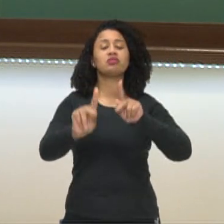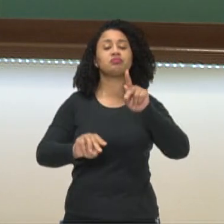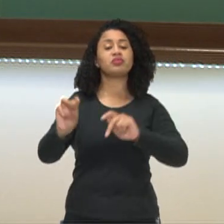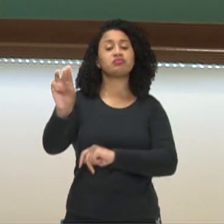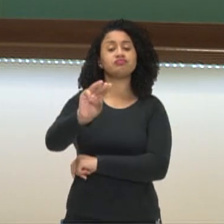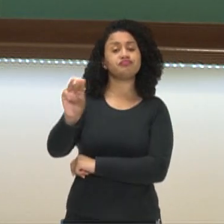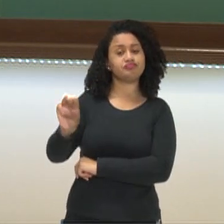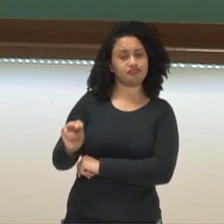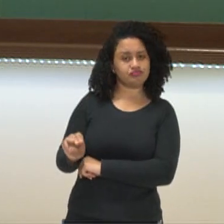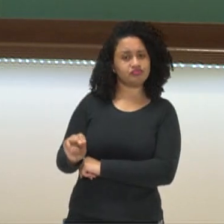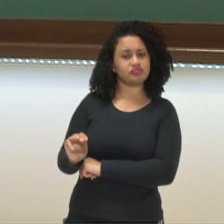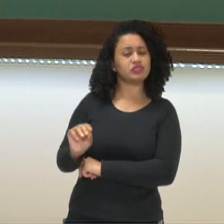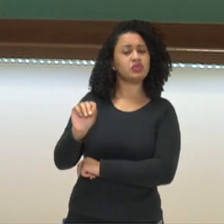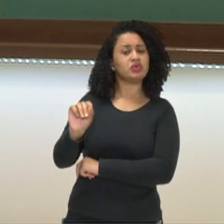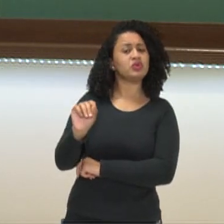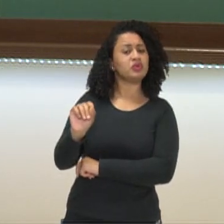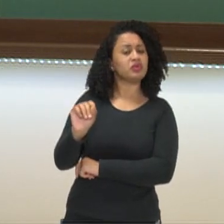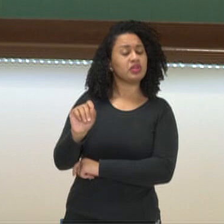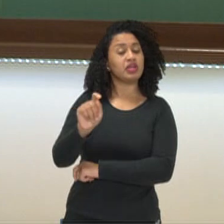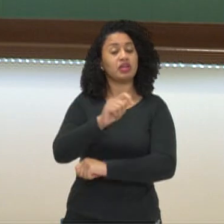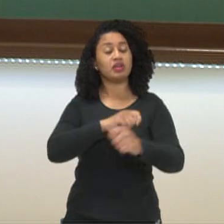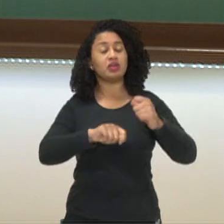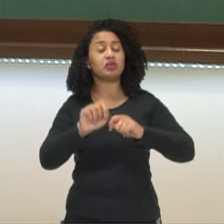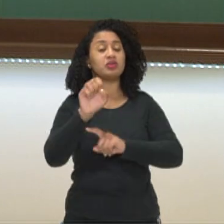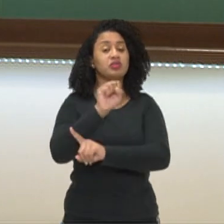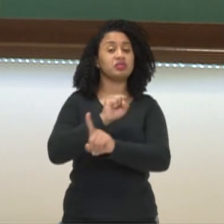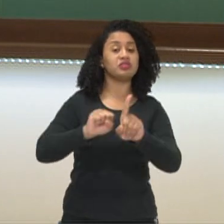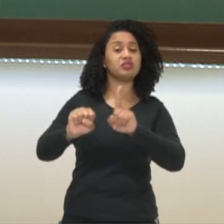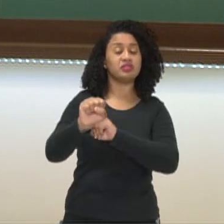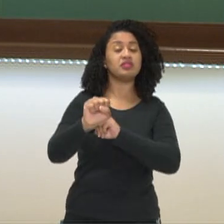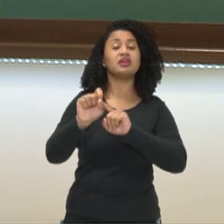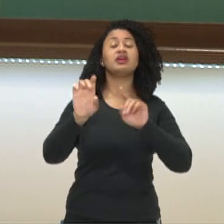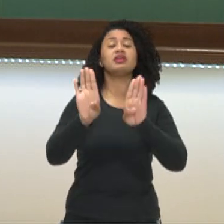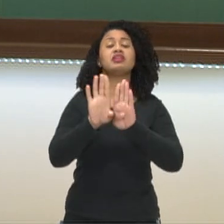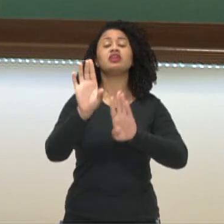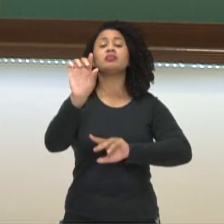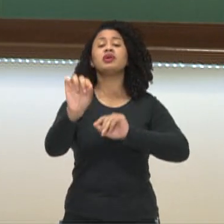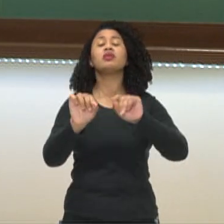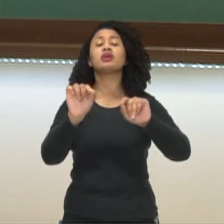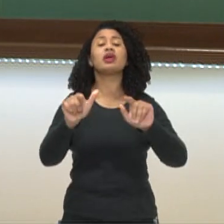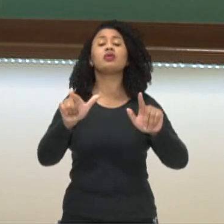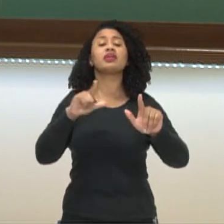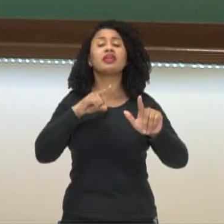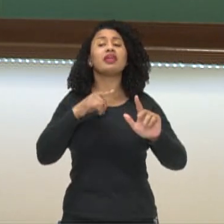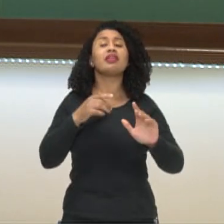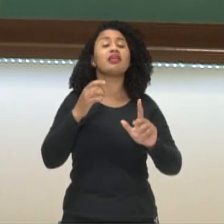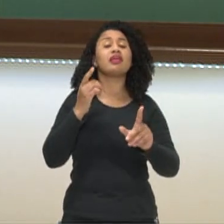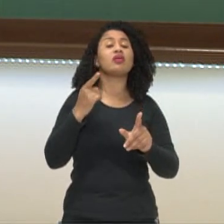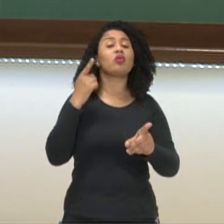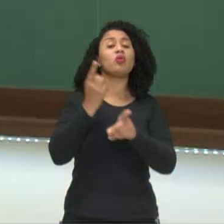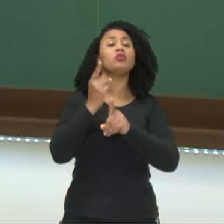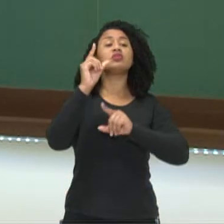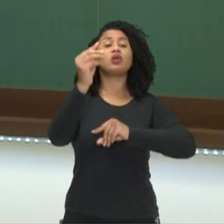Mesopotâmia, economia e sociedade, fontes históricas. Bora lá!